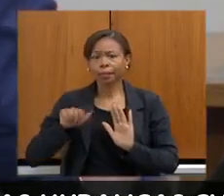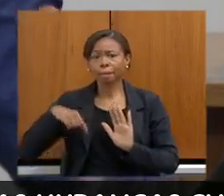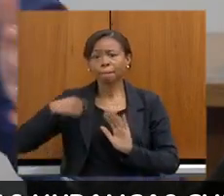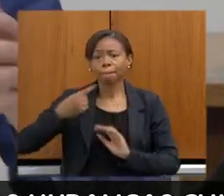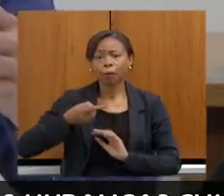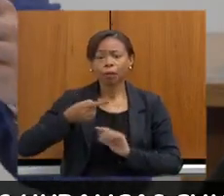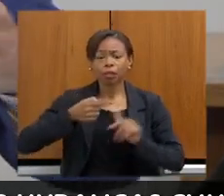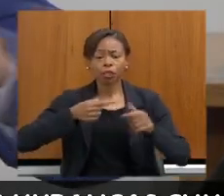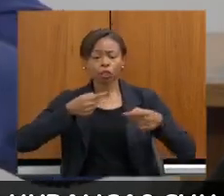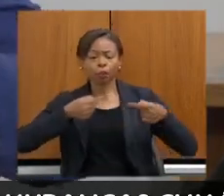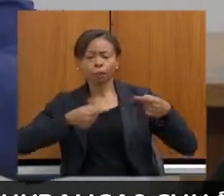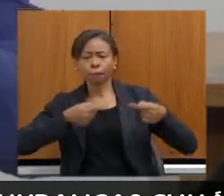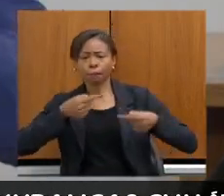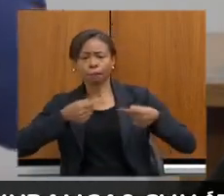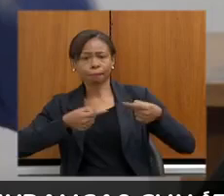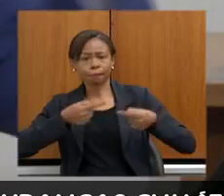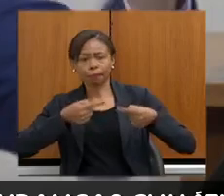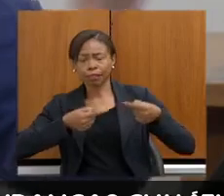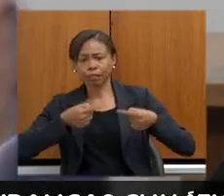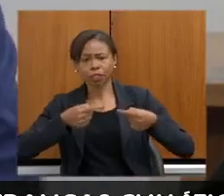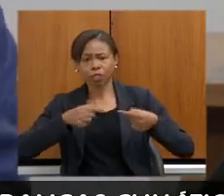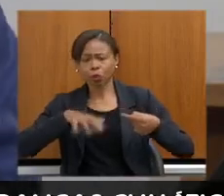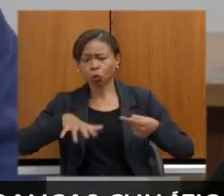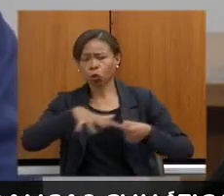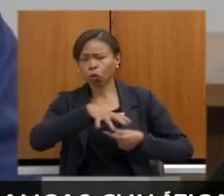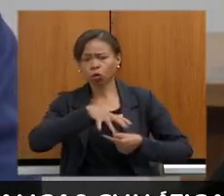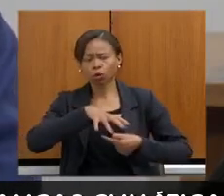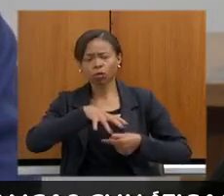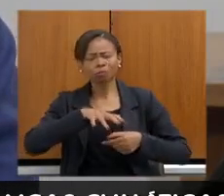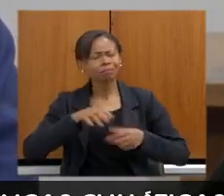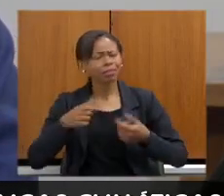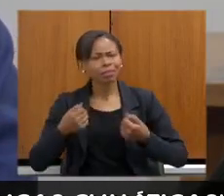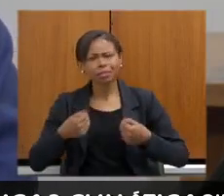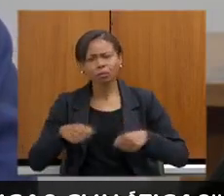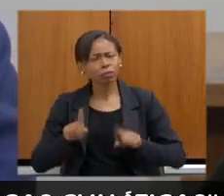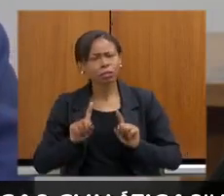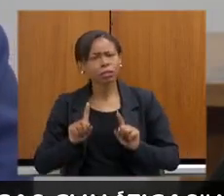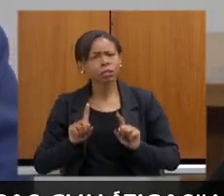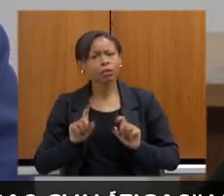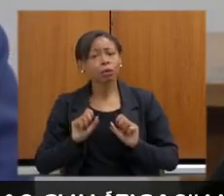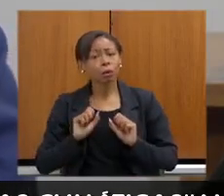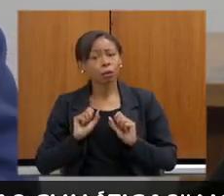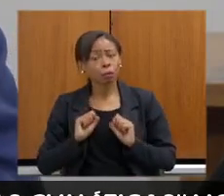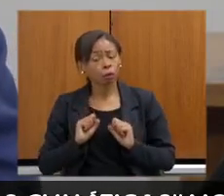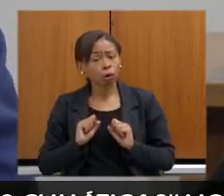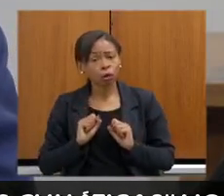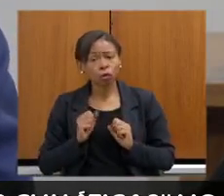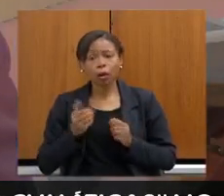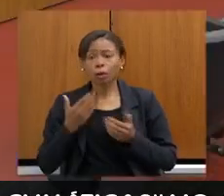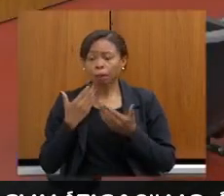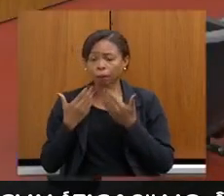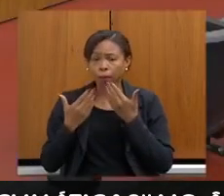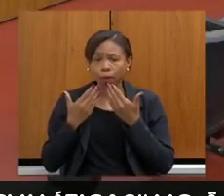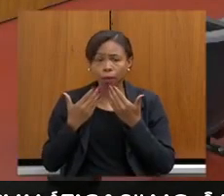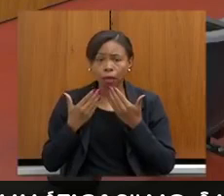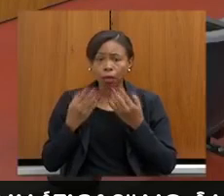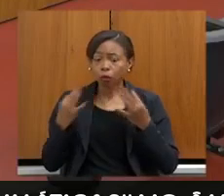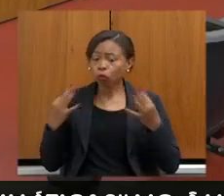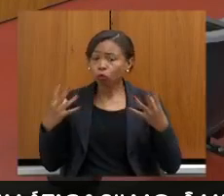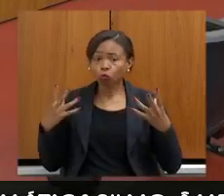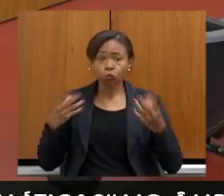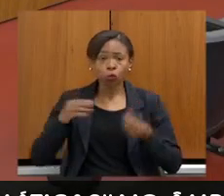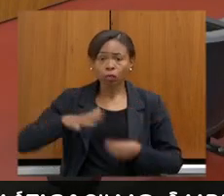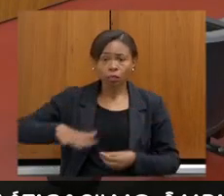discute, tem as discussões com todos os setores, não, isso pode ser sentado, pode ser dialogado com todos os setores